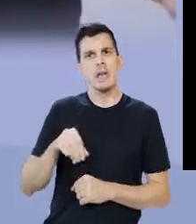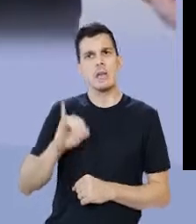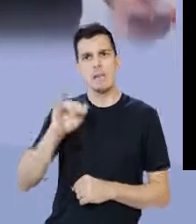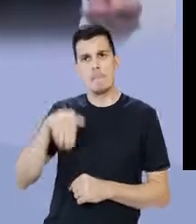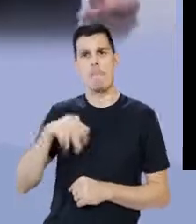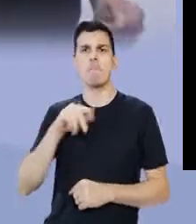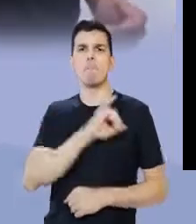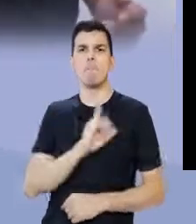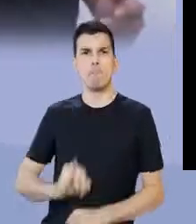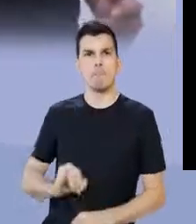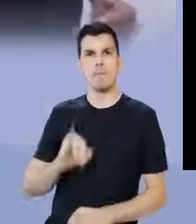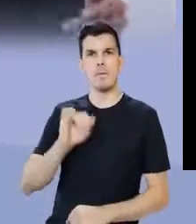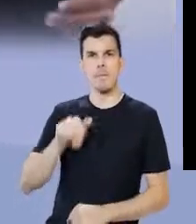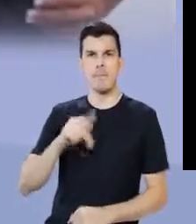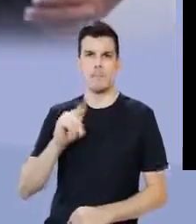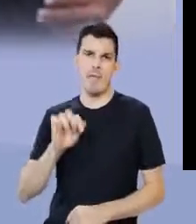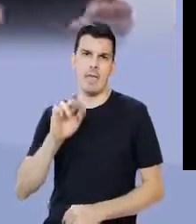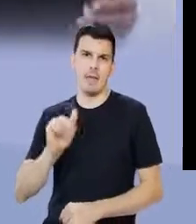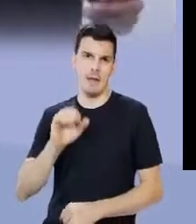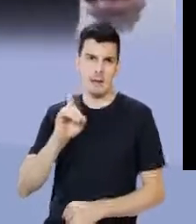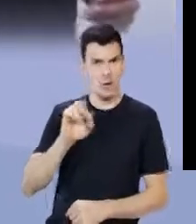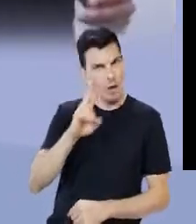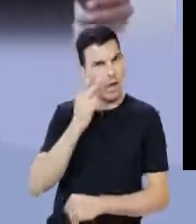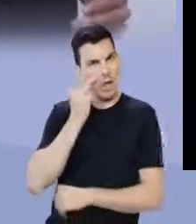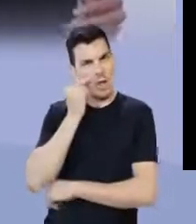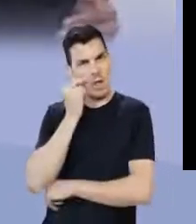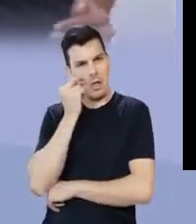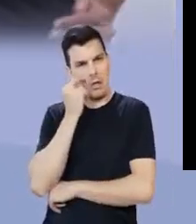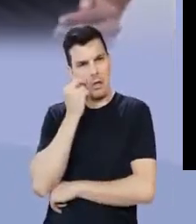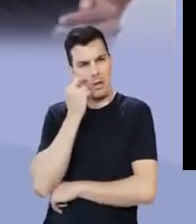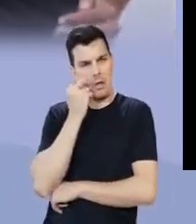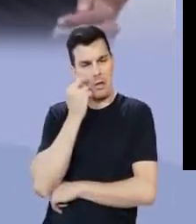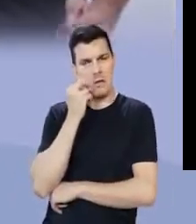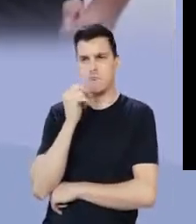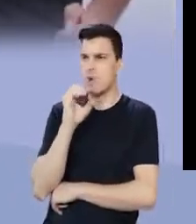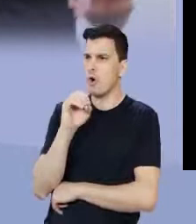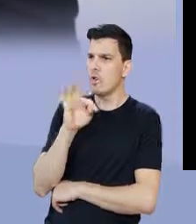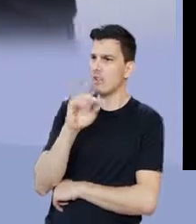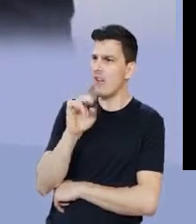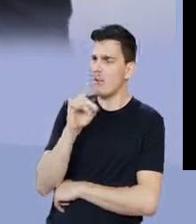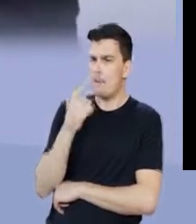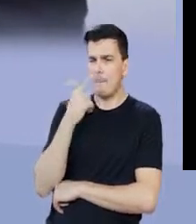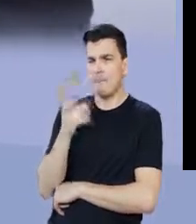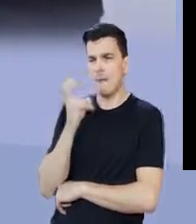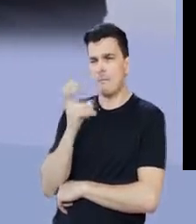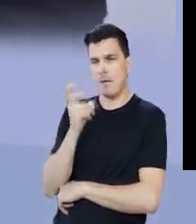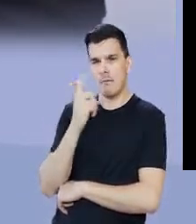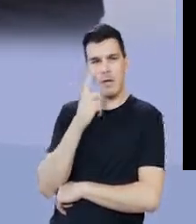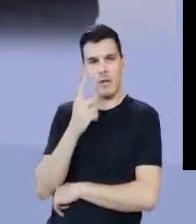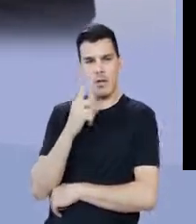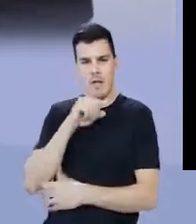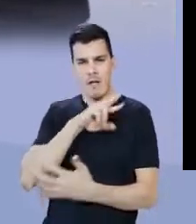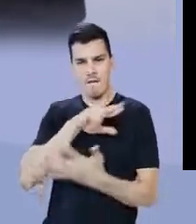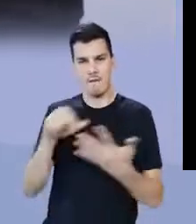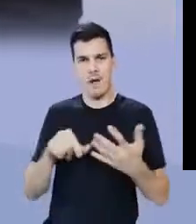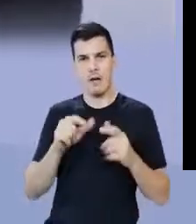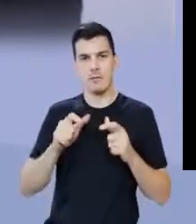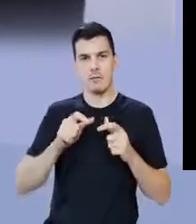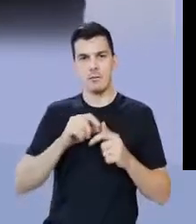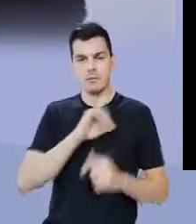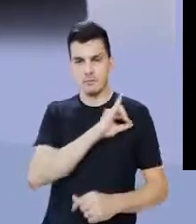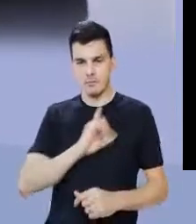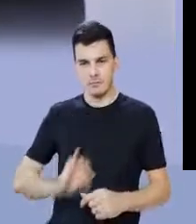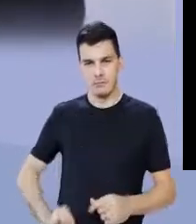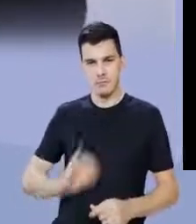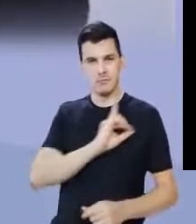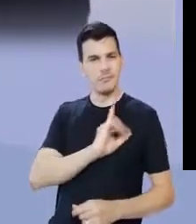Imperador, aquele que impera sobre todo, olha como o cara tem astúcia, o Otávio quando percebe que o próprio Senado deu a ele vários